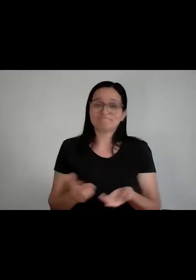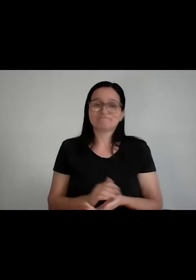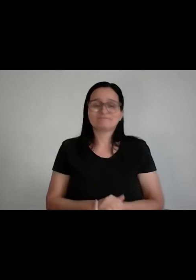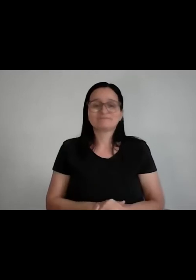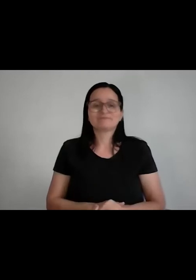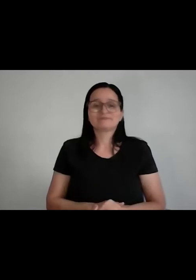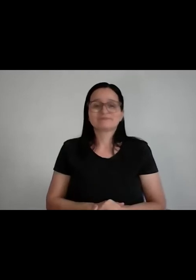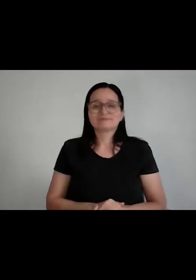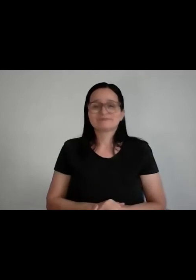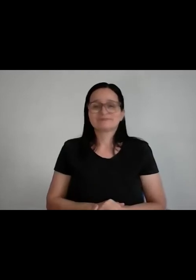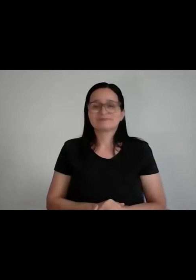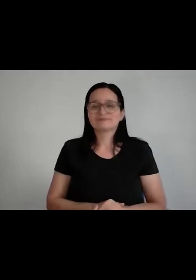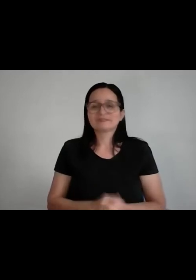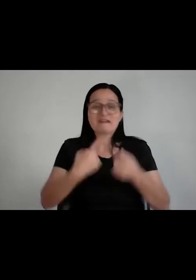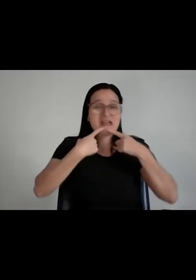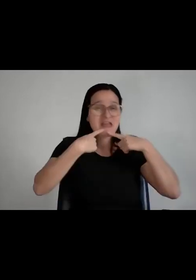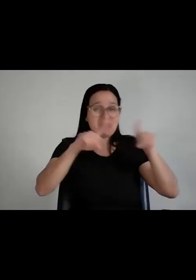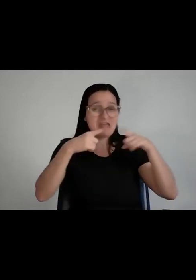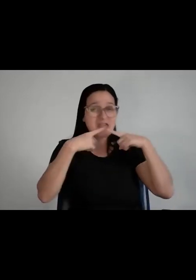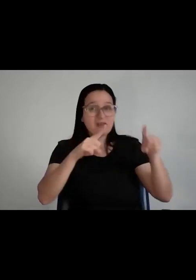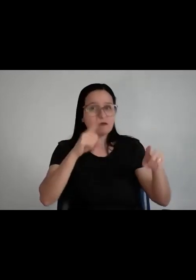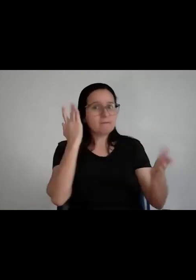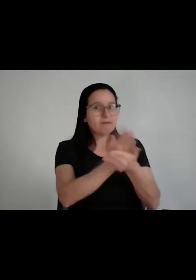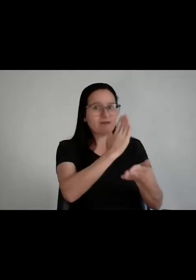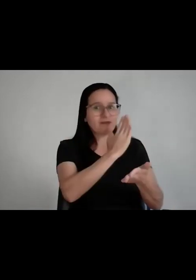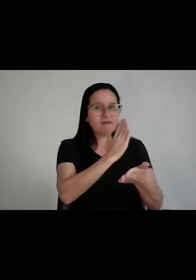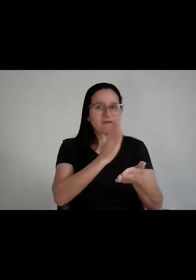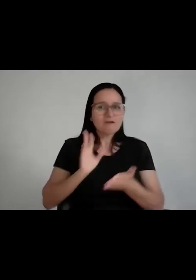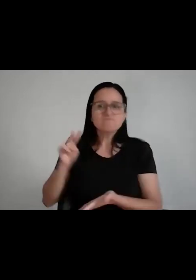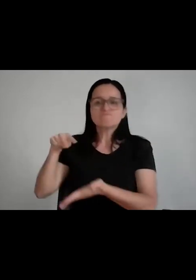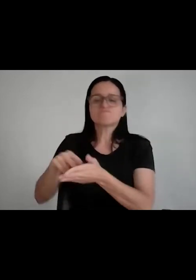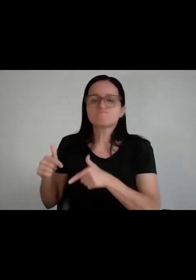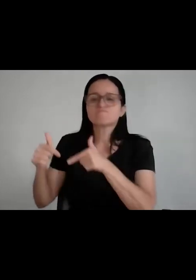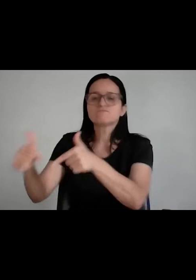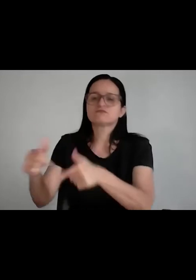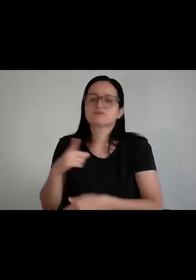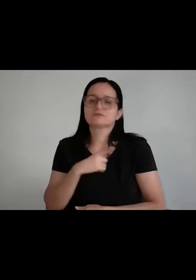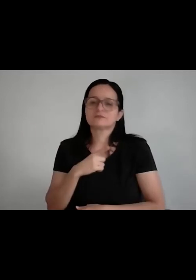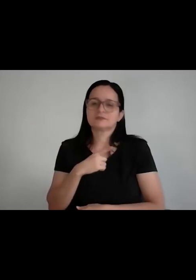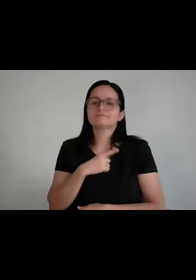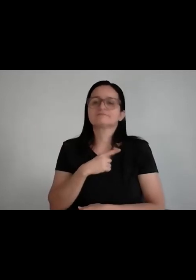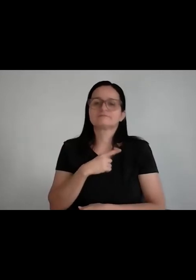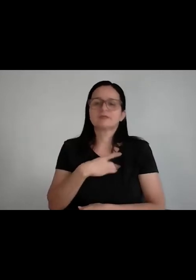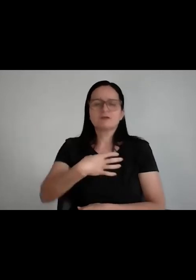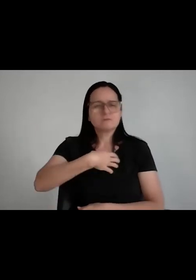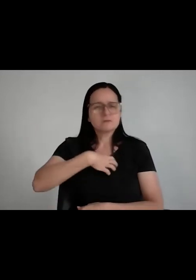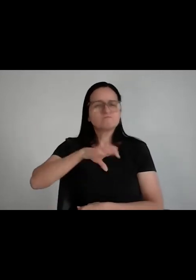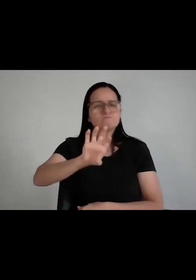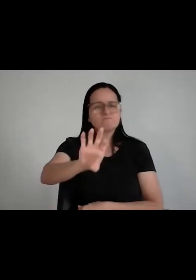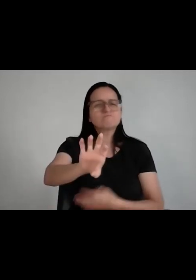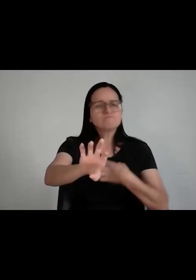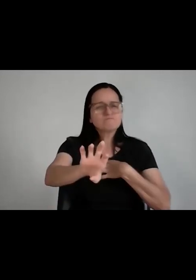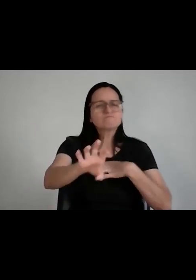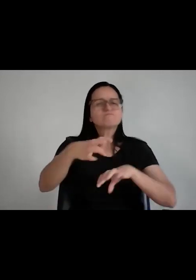eu estou aqui, eu tenho capacidade de ter empatia para entender qualquer problema de vocês, mas no final eu vou falar assim, ok,